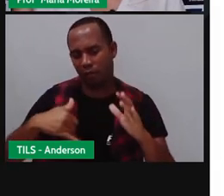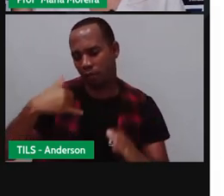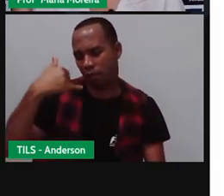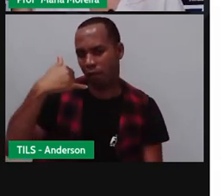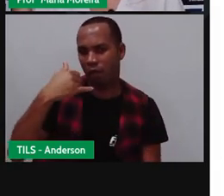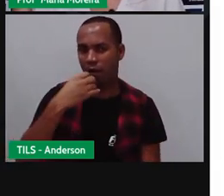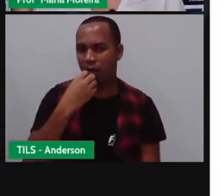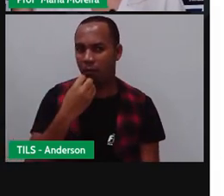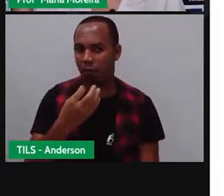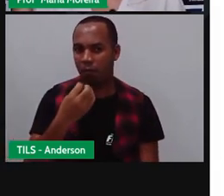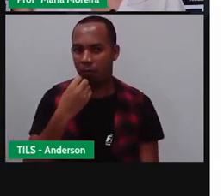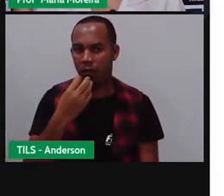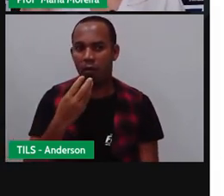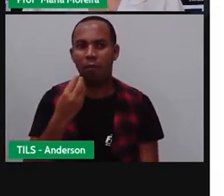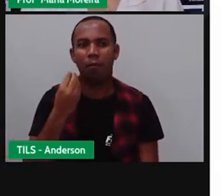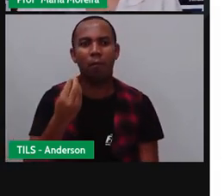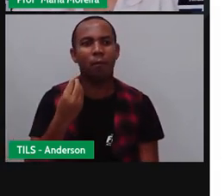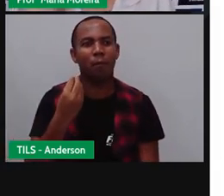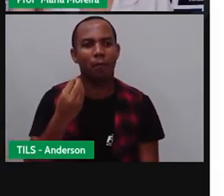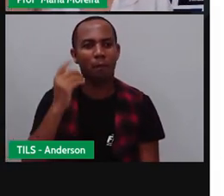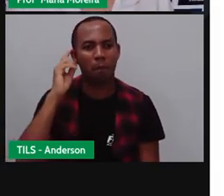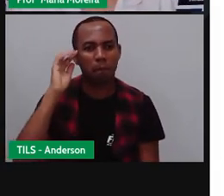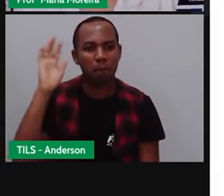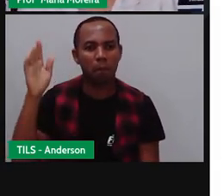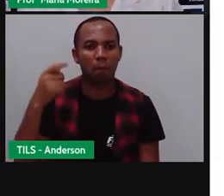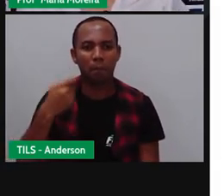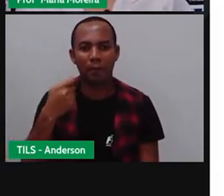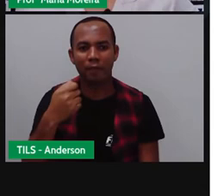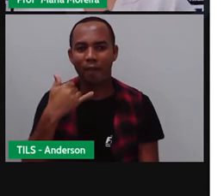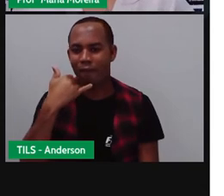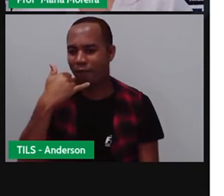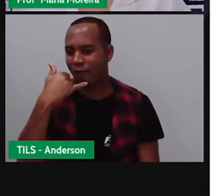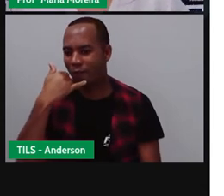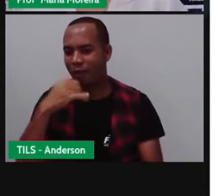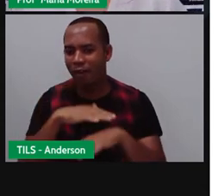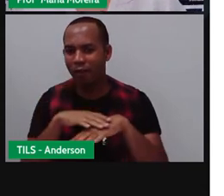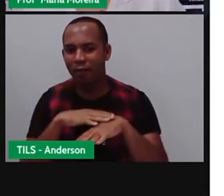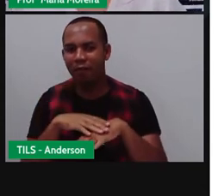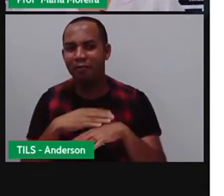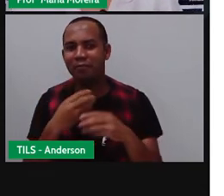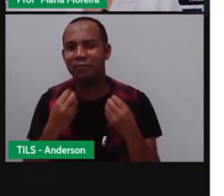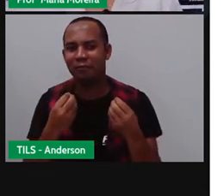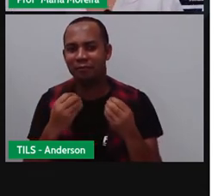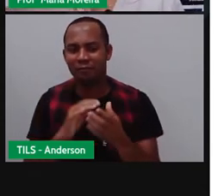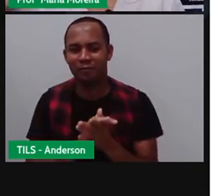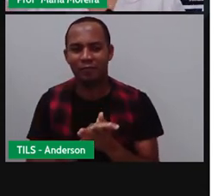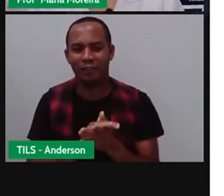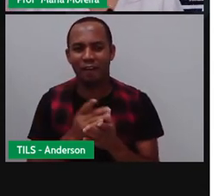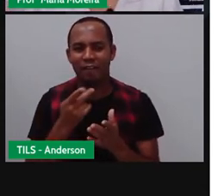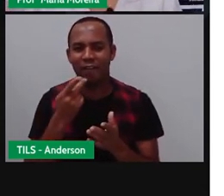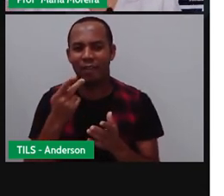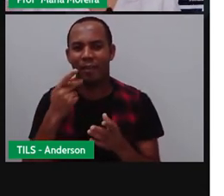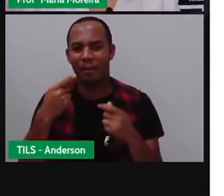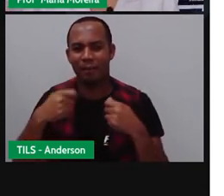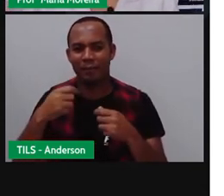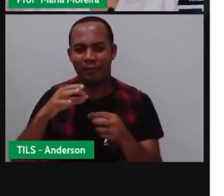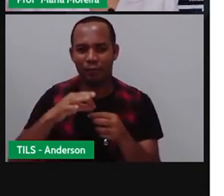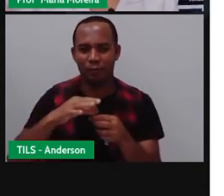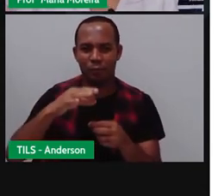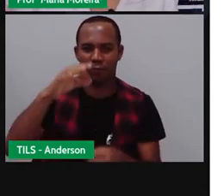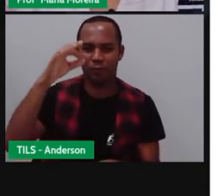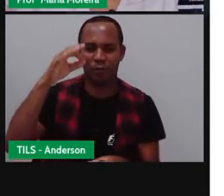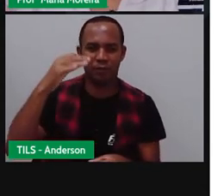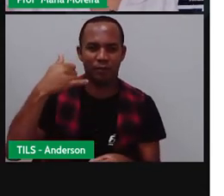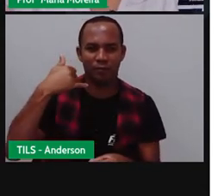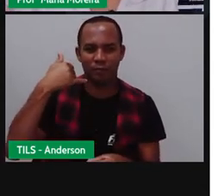da sua bolsa ou da sua calça. E precisa falar aí com esse aparelho celular. E para falar, precisava puxar uma antena. Uma